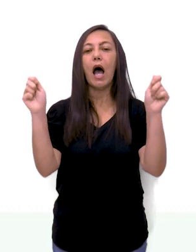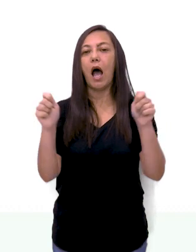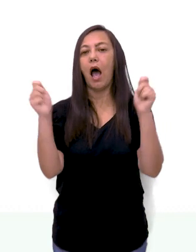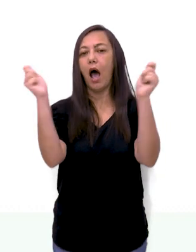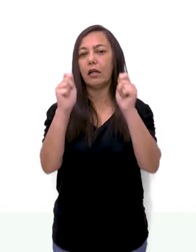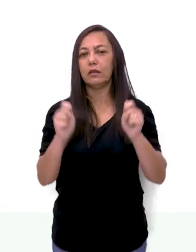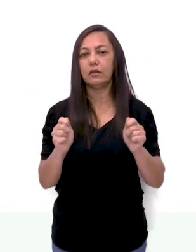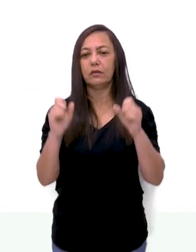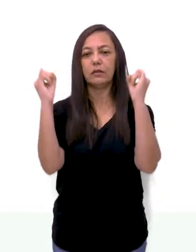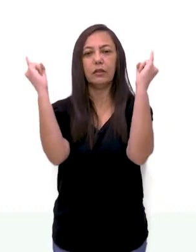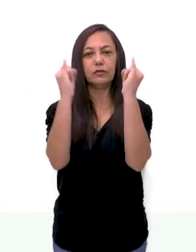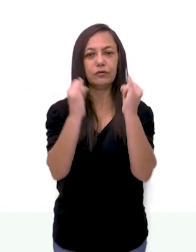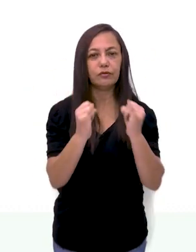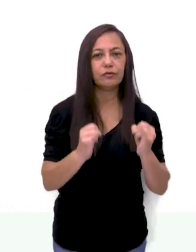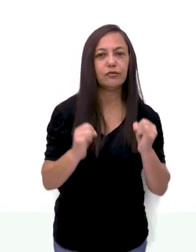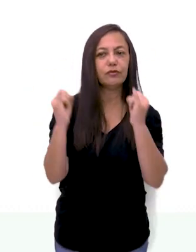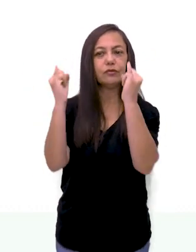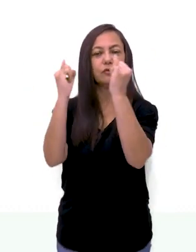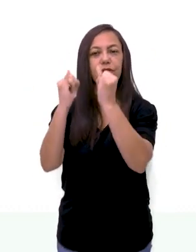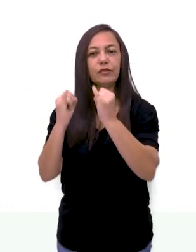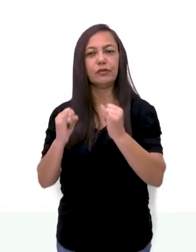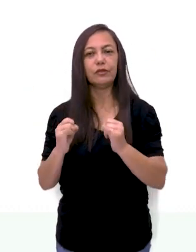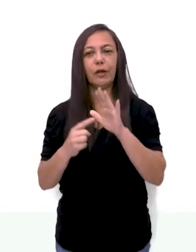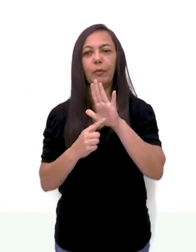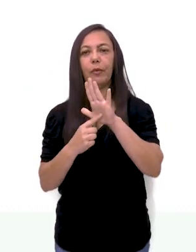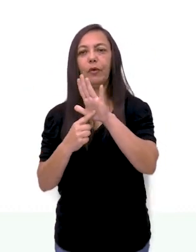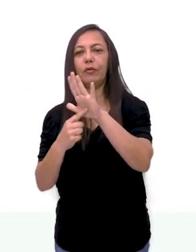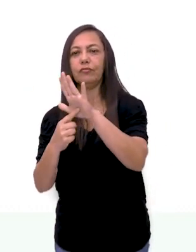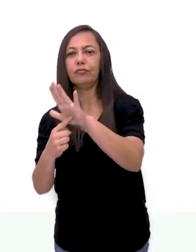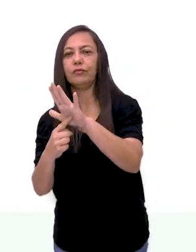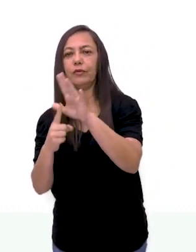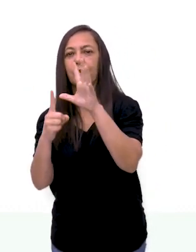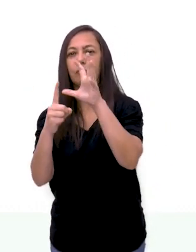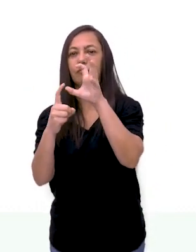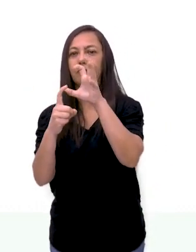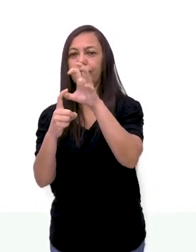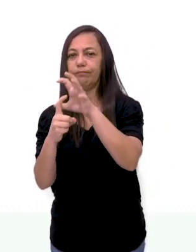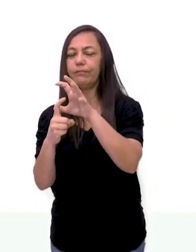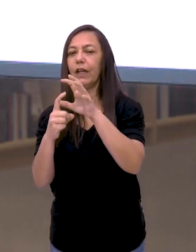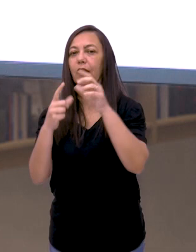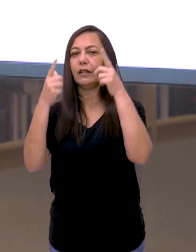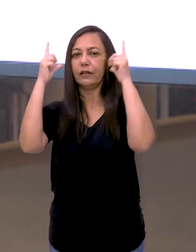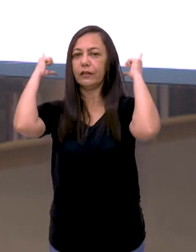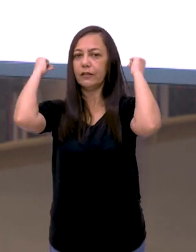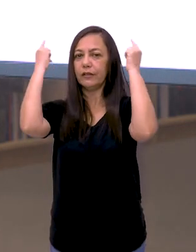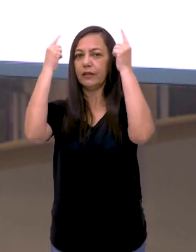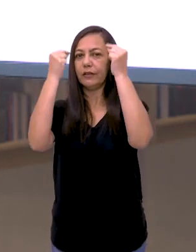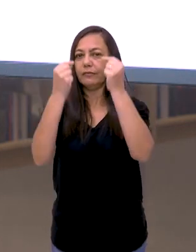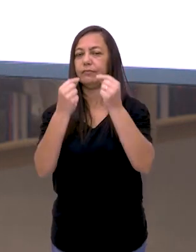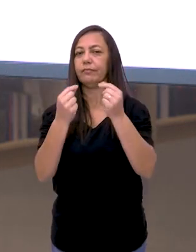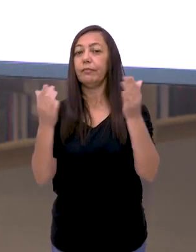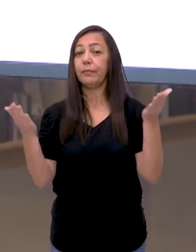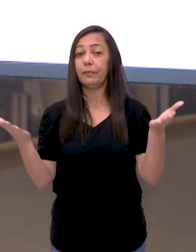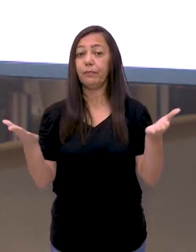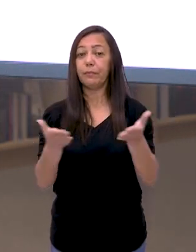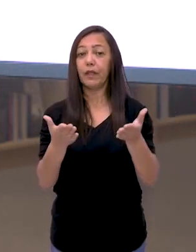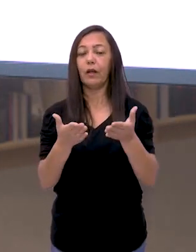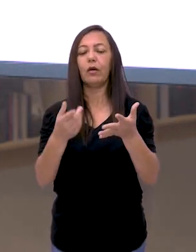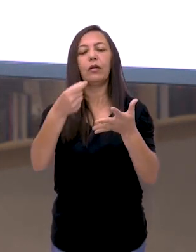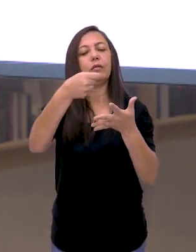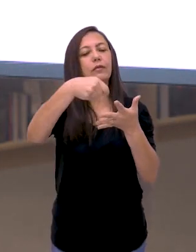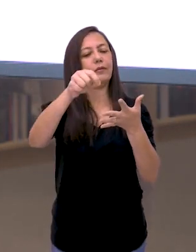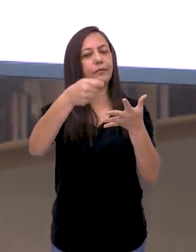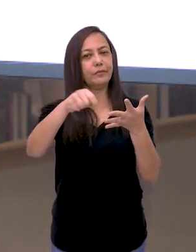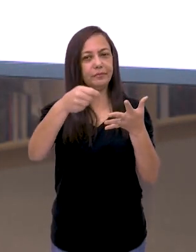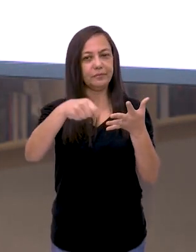e é uma referência à mitologia grega e a sua origem não é bem clara. E agora, vamos à